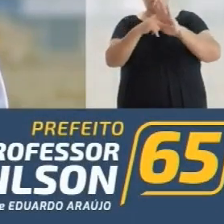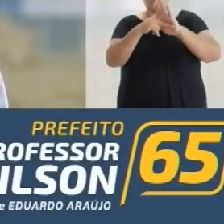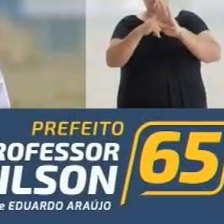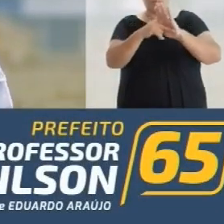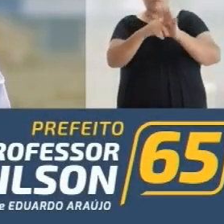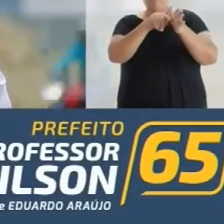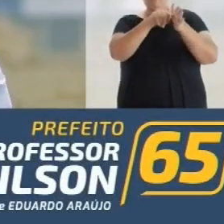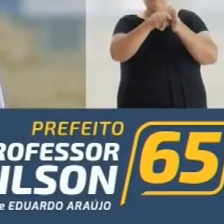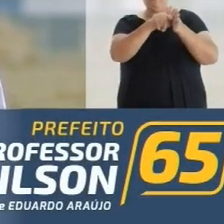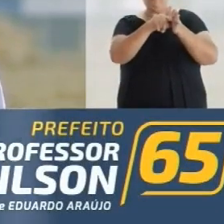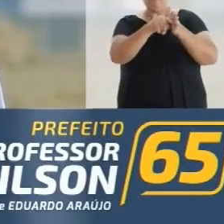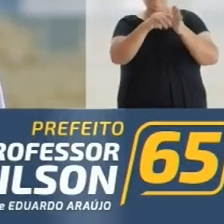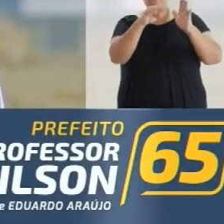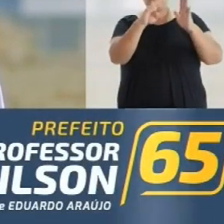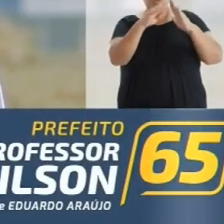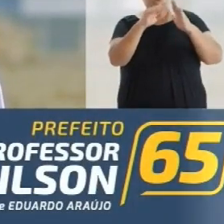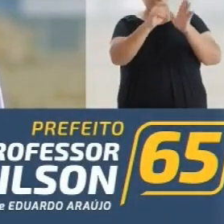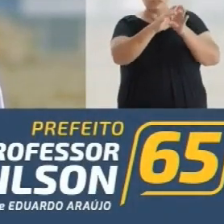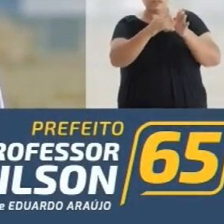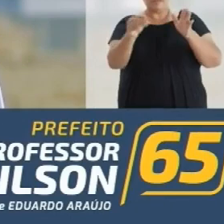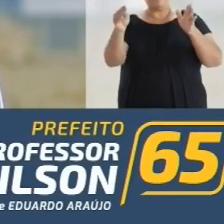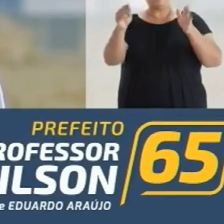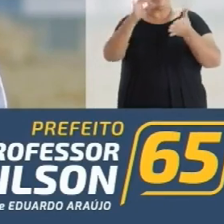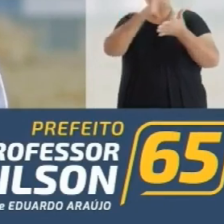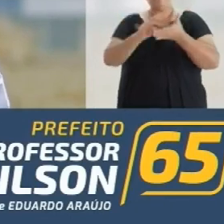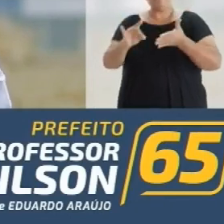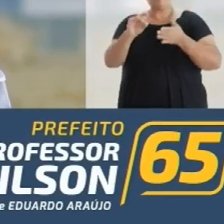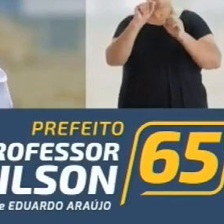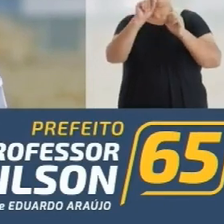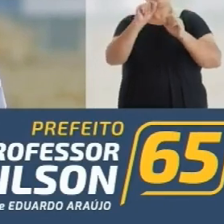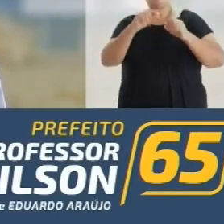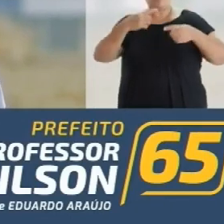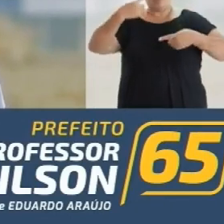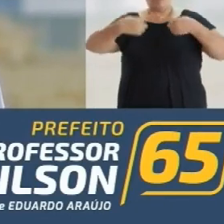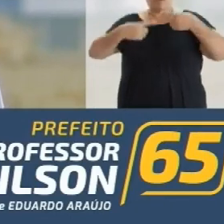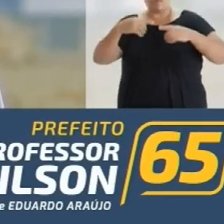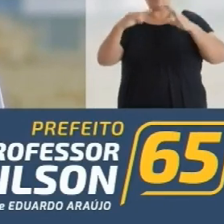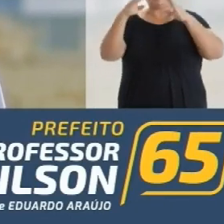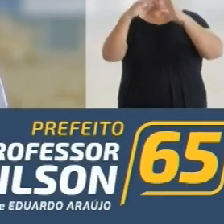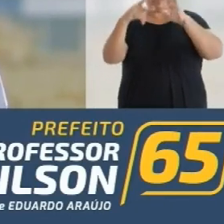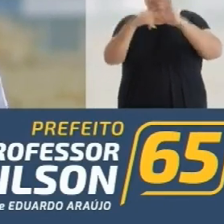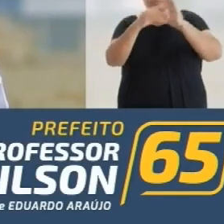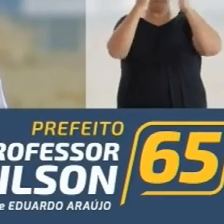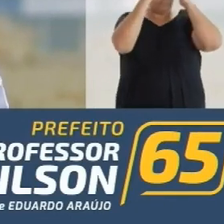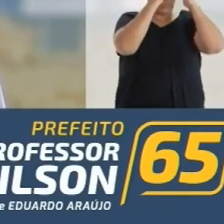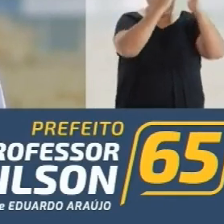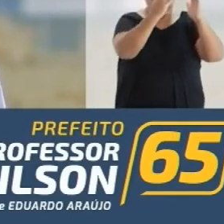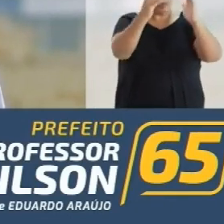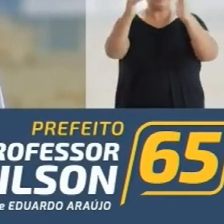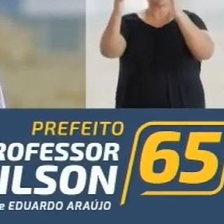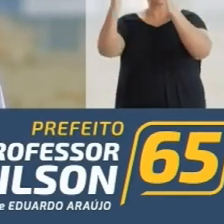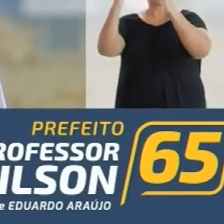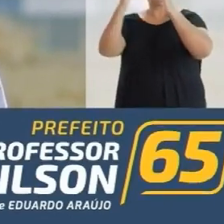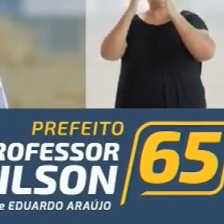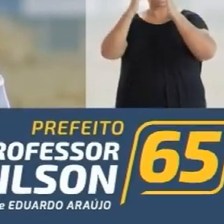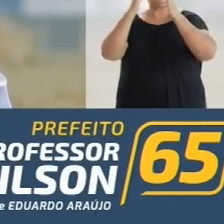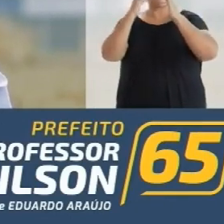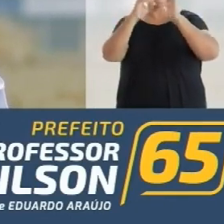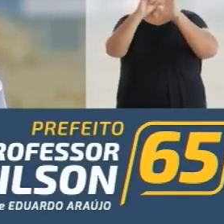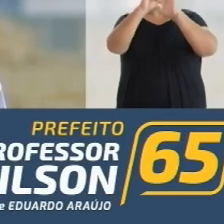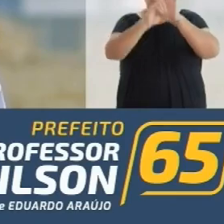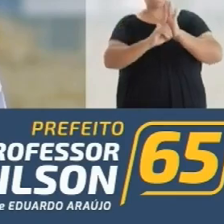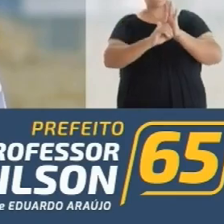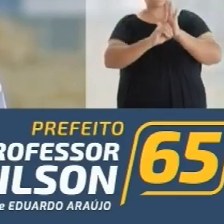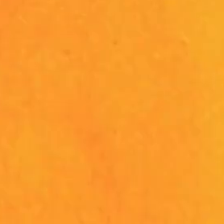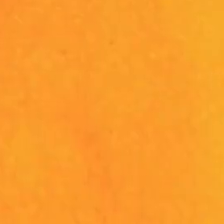e do combate à especulação imobiliária Por uma política habitacional que respeite as pessoas e